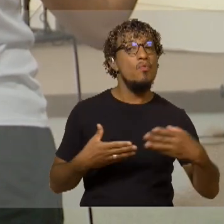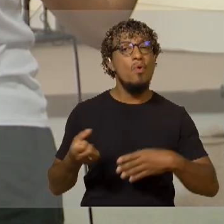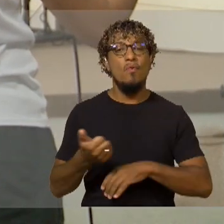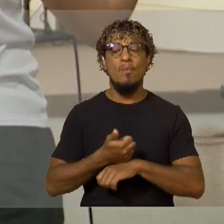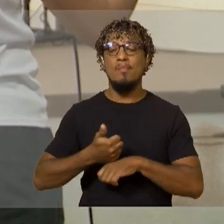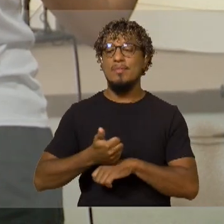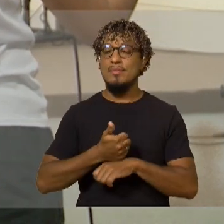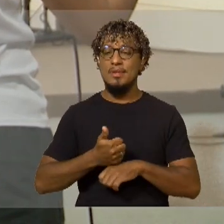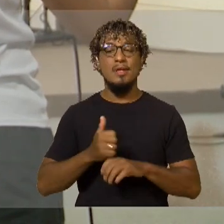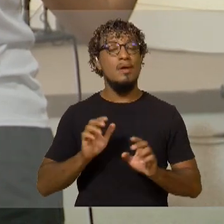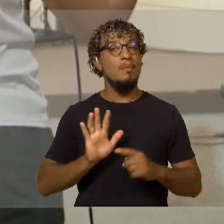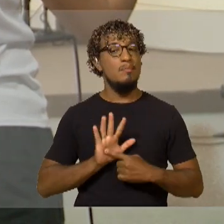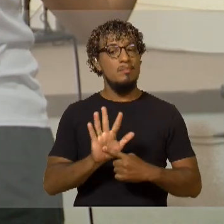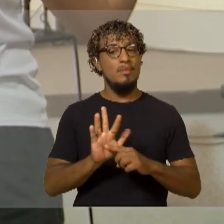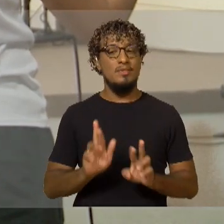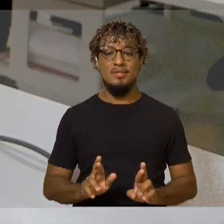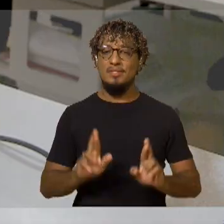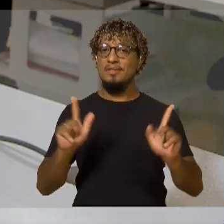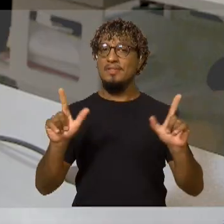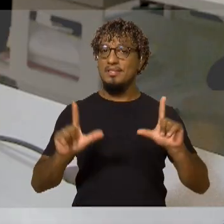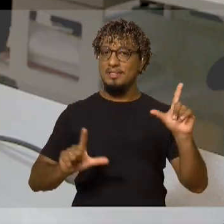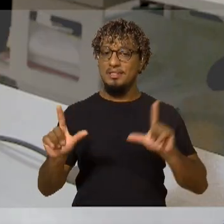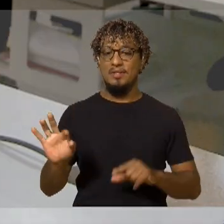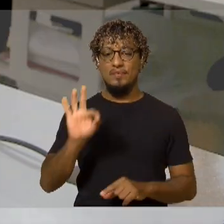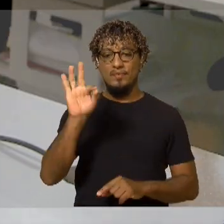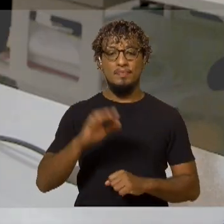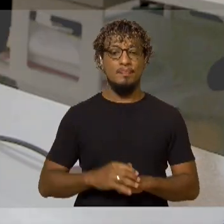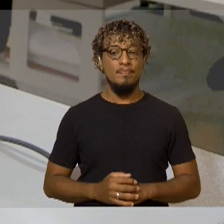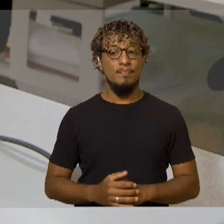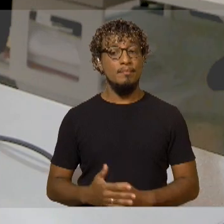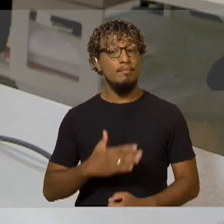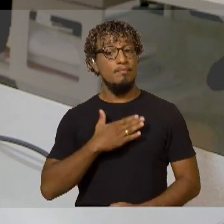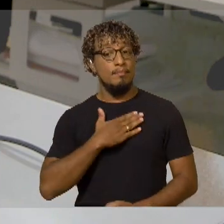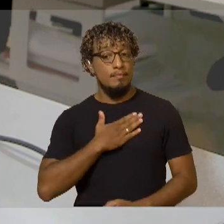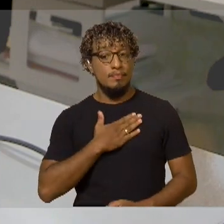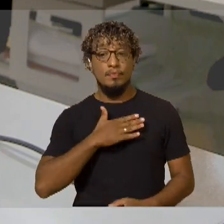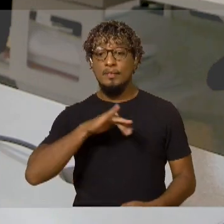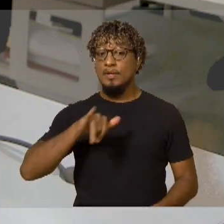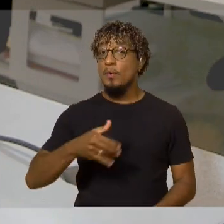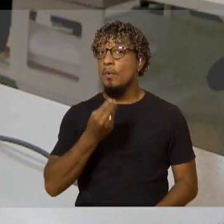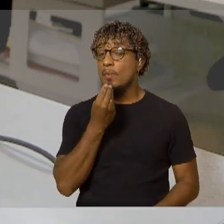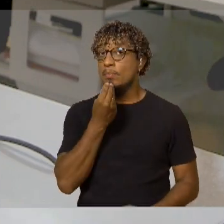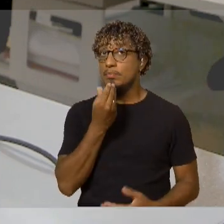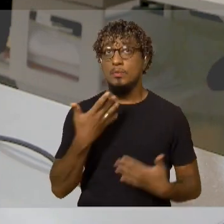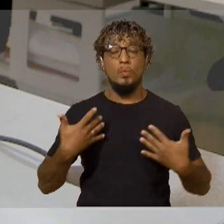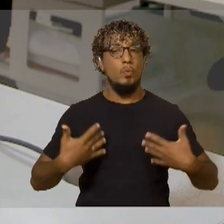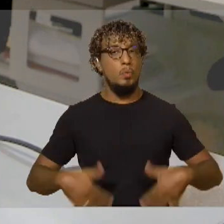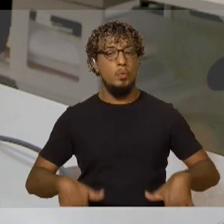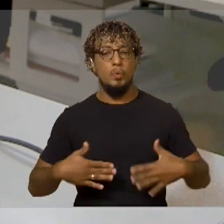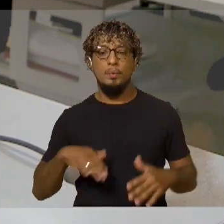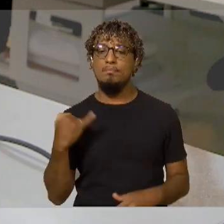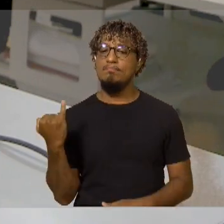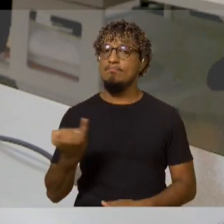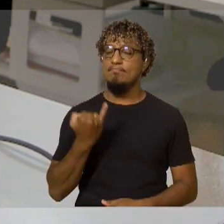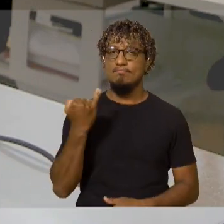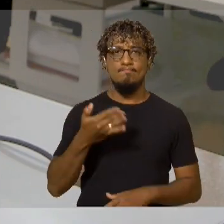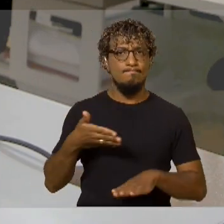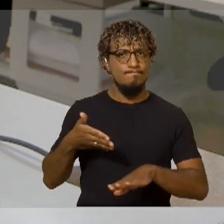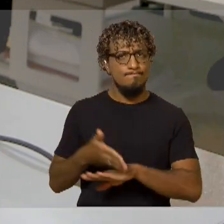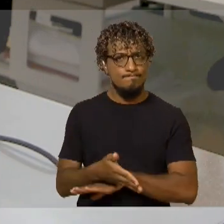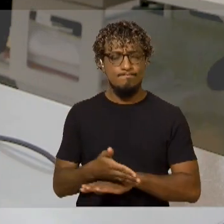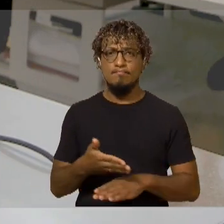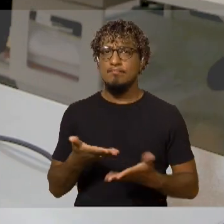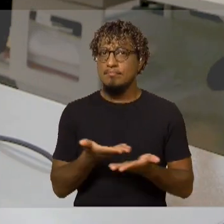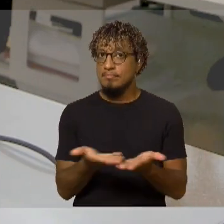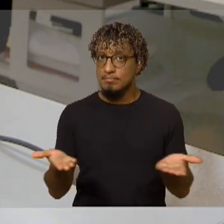é mais indiferencial da TV Ufima. Bom, para mim é uma oportunidade muito grande, muito importante, estar aqui dentro